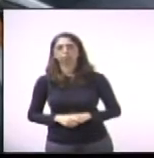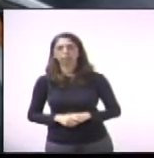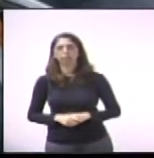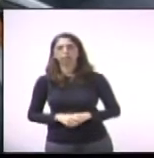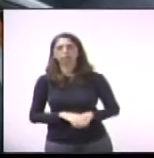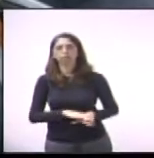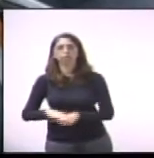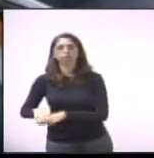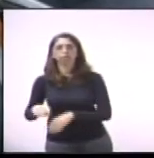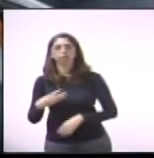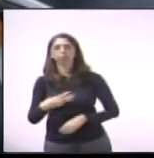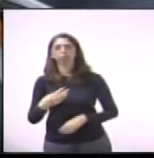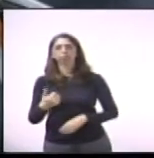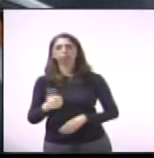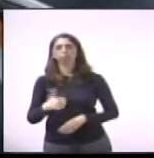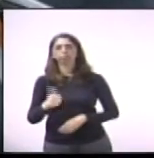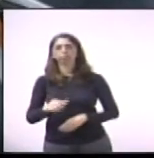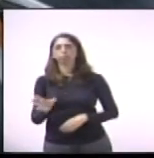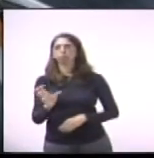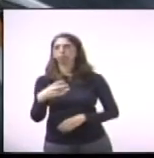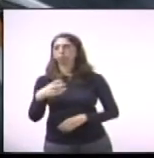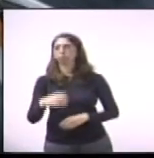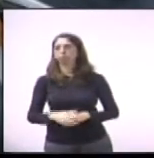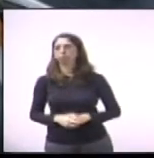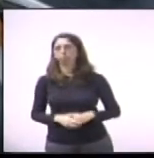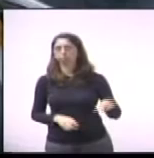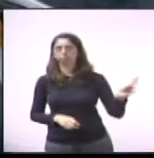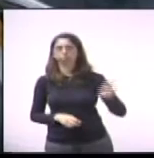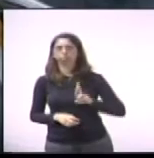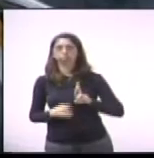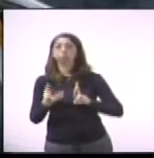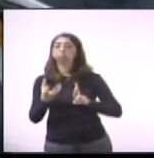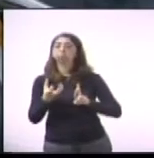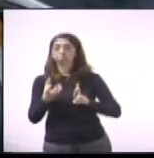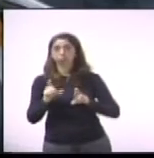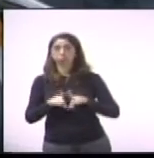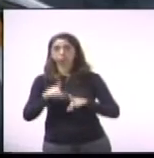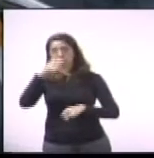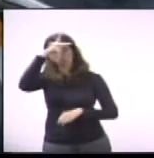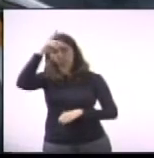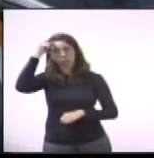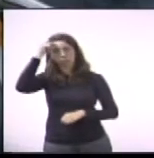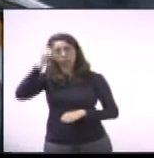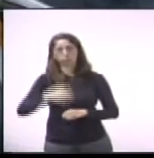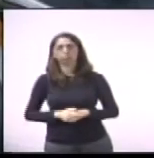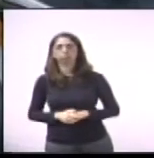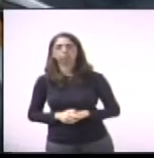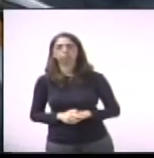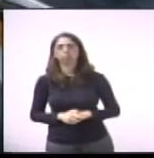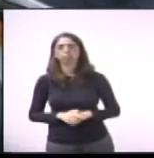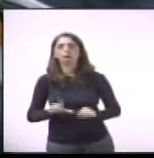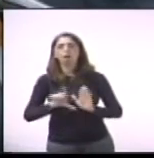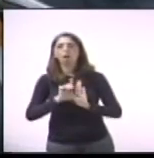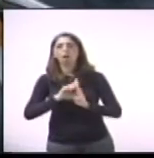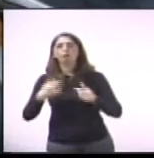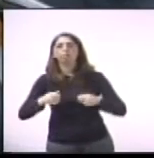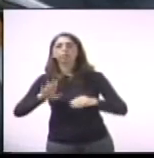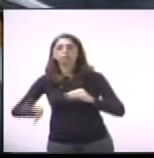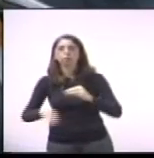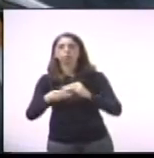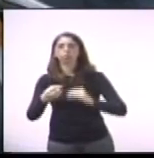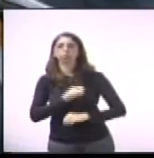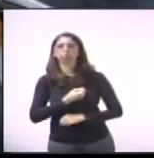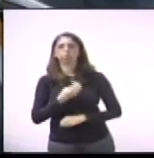311, do vereador Tio Guilha Paz, requer informações ao Executivo sobre o cumprimento da Lei Municipal